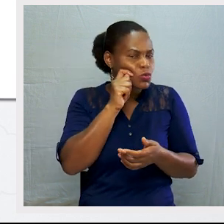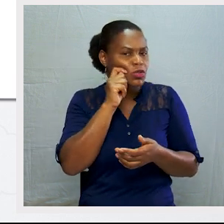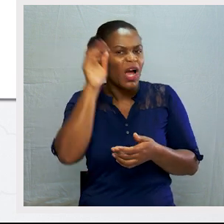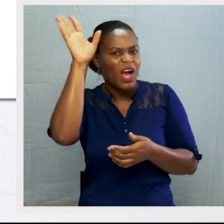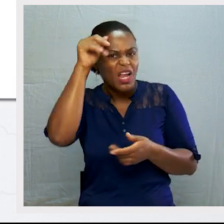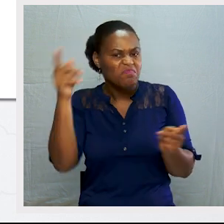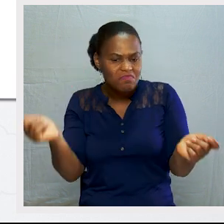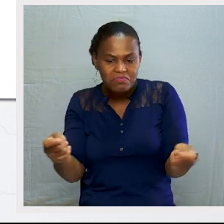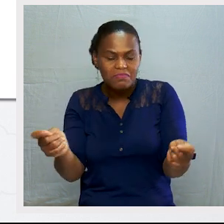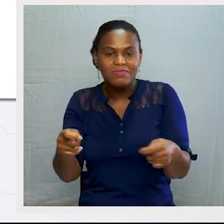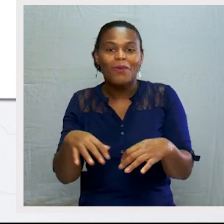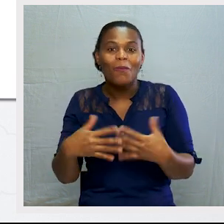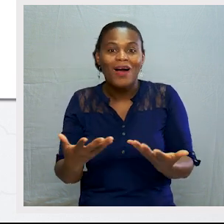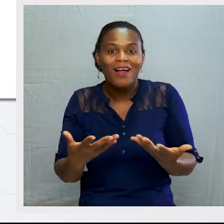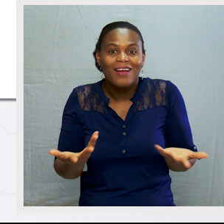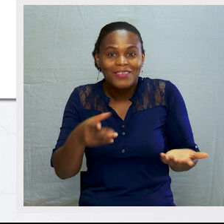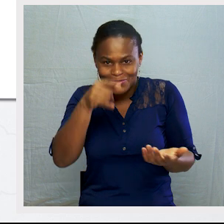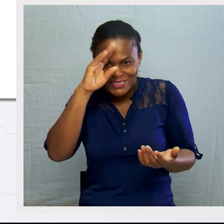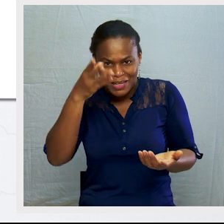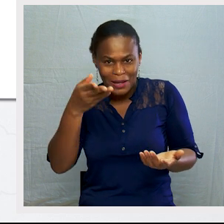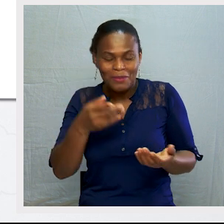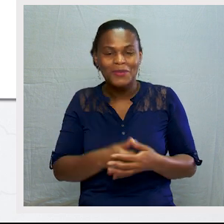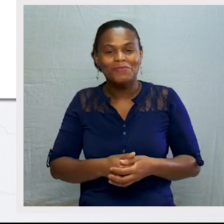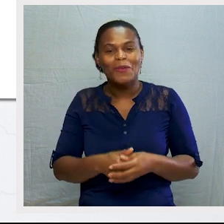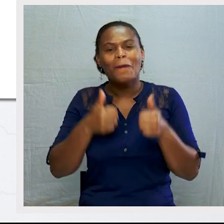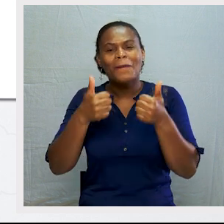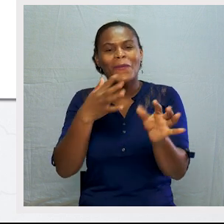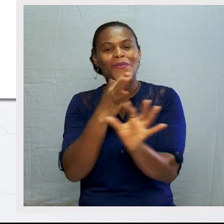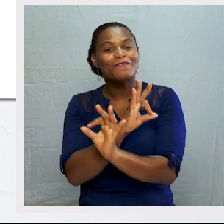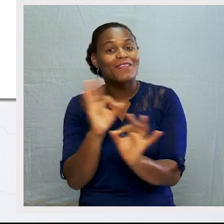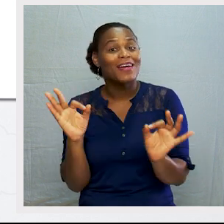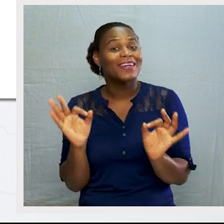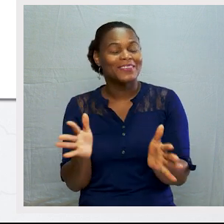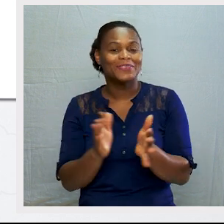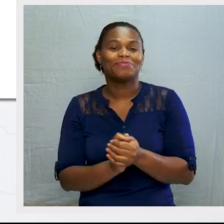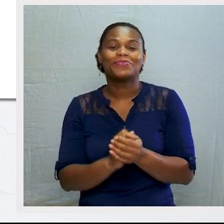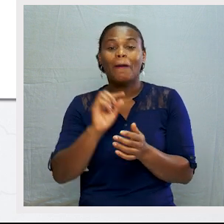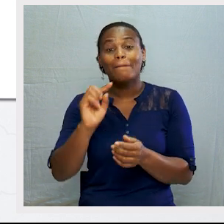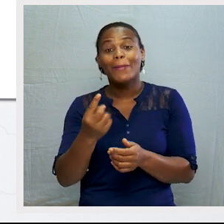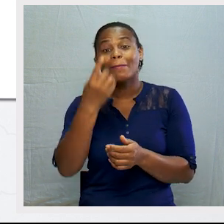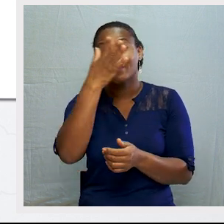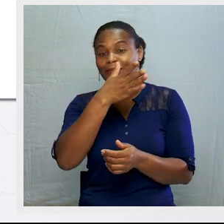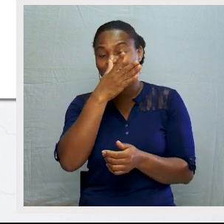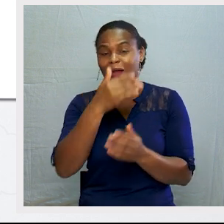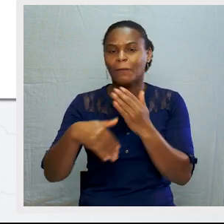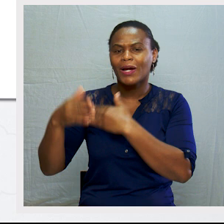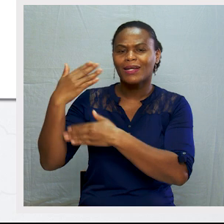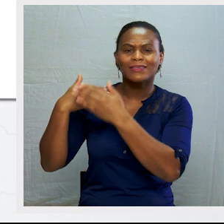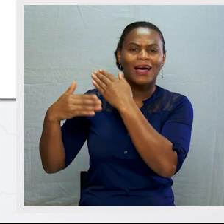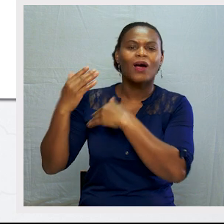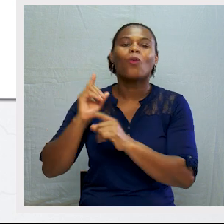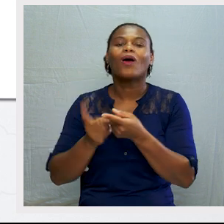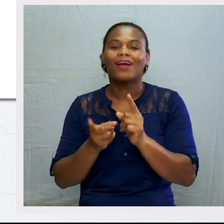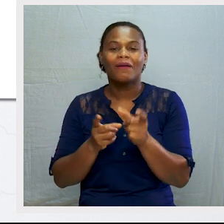de gado. Quem sabe? É isso mesmo. Excelente. A primeira atividade econômica do